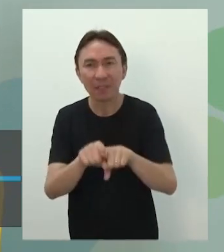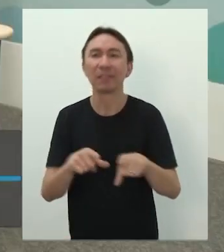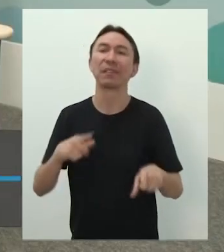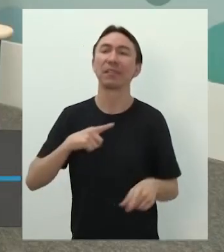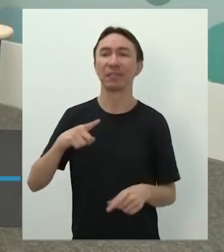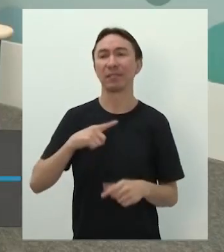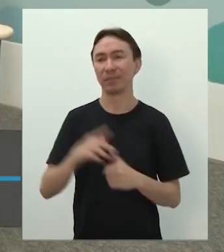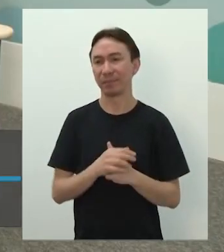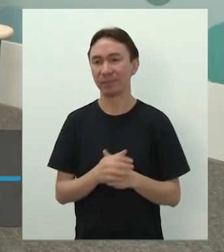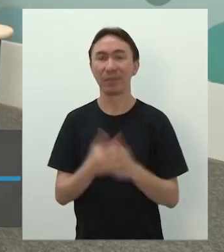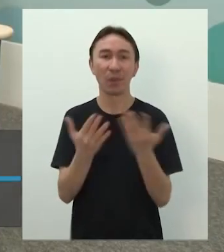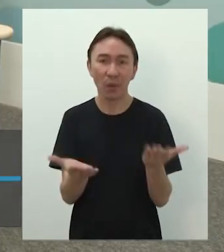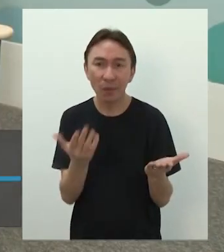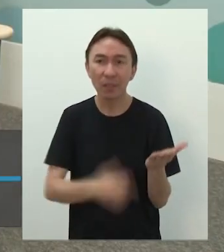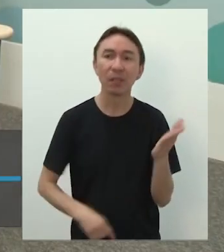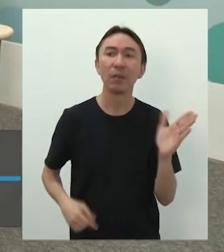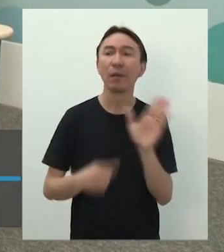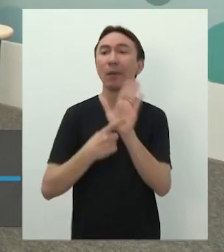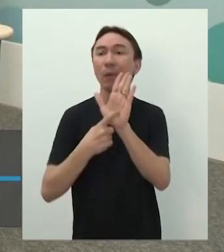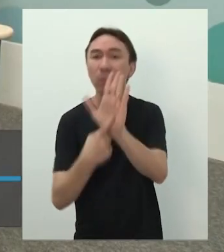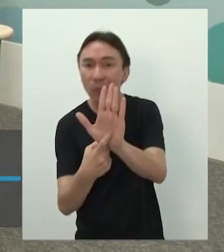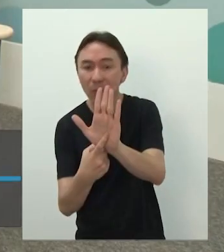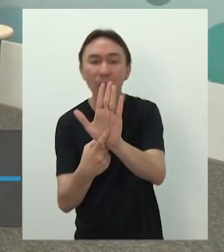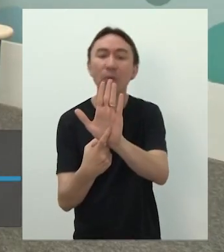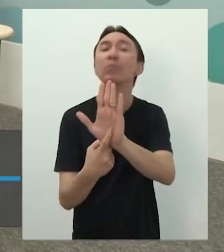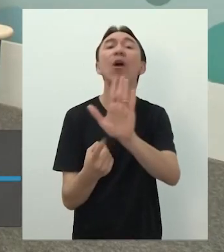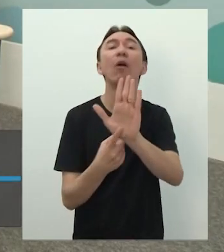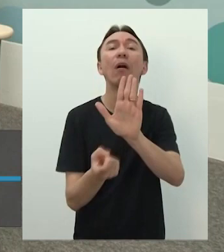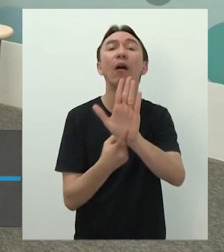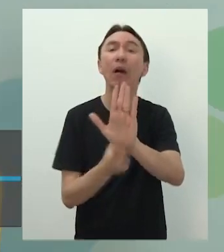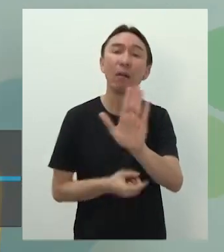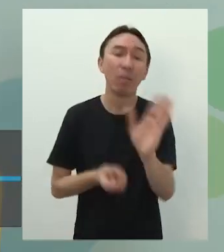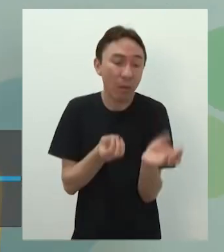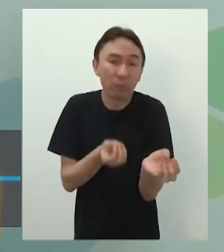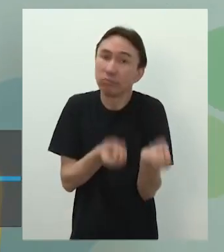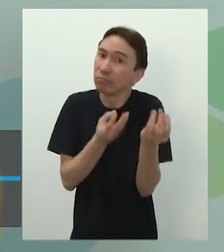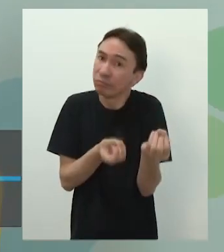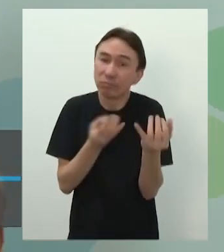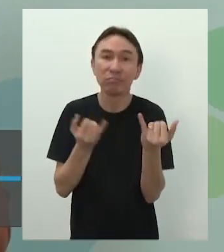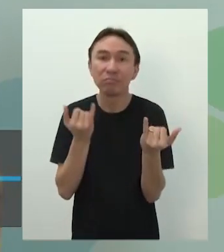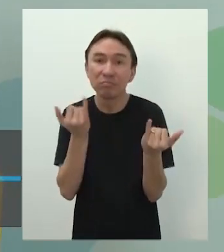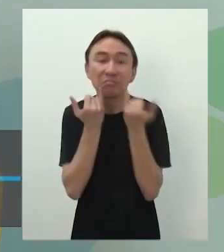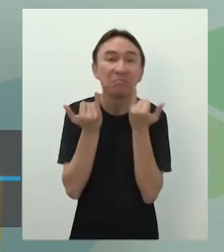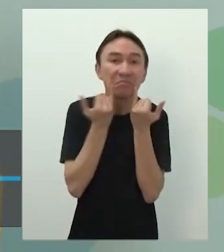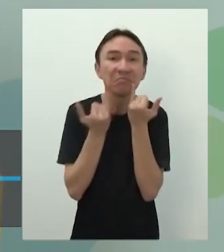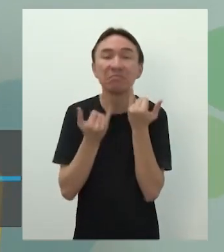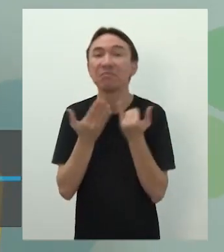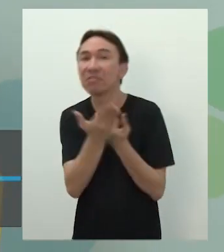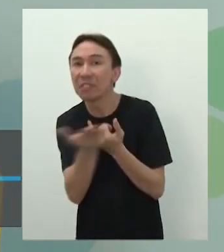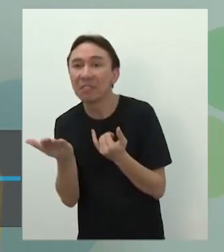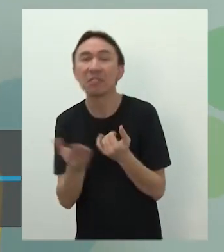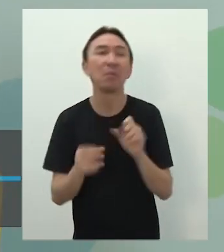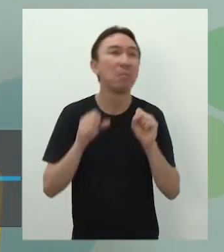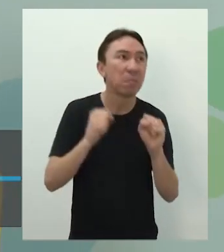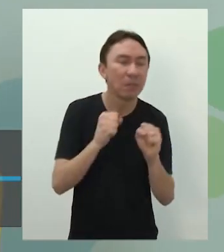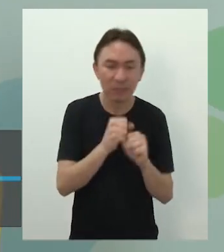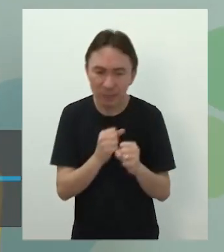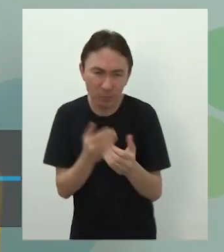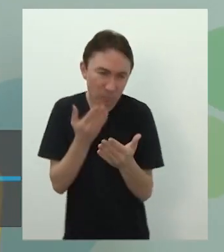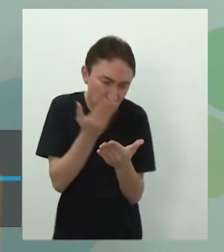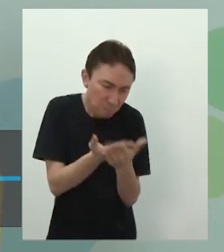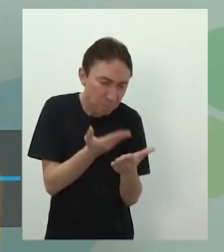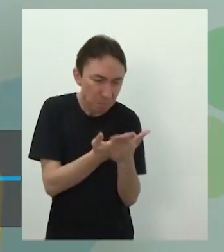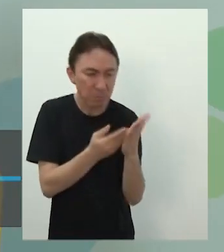Estamos expondo informações, colocando informações pra vocês. Vocês podem aí printar, depois ler, estudar, tentar gravar